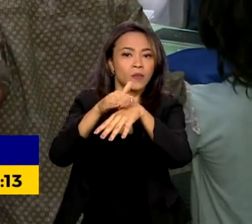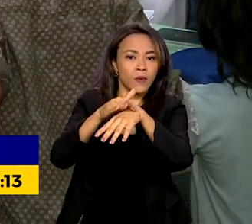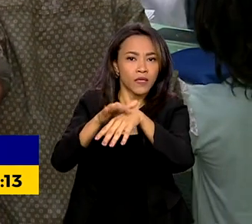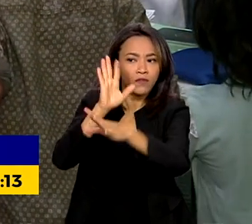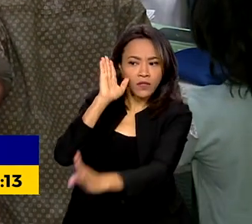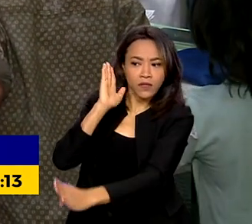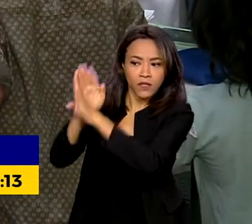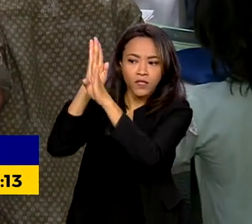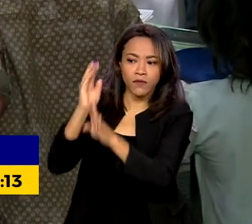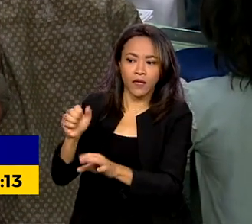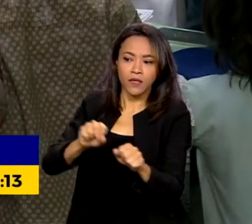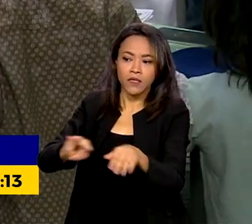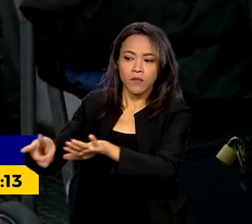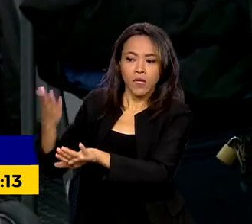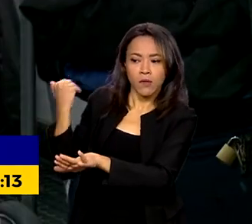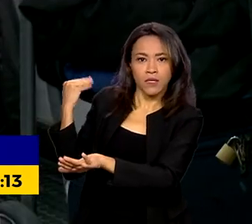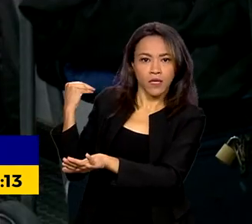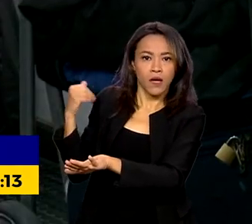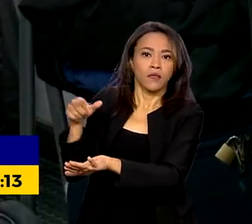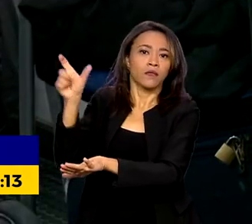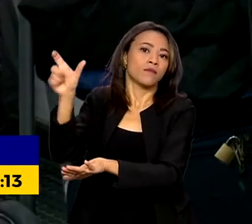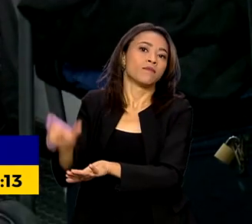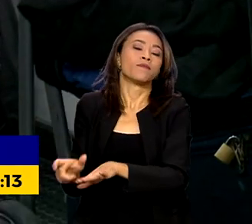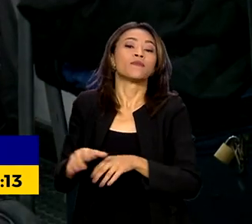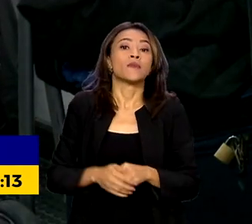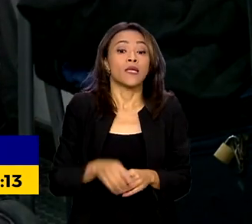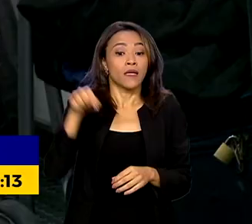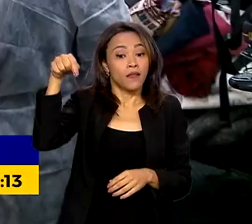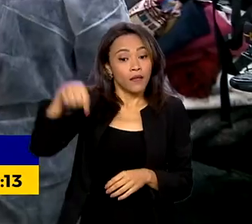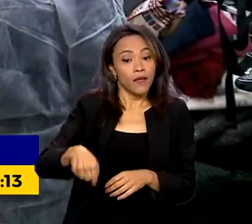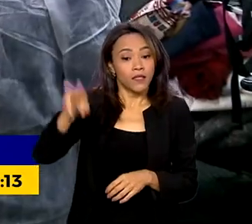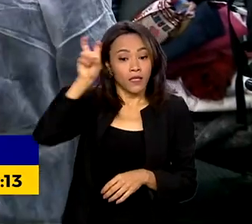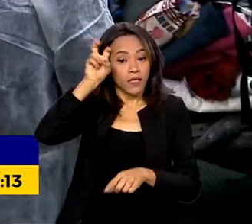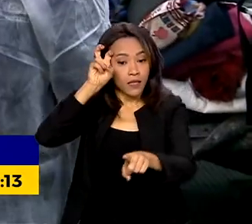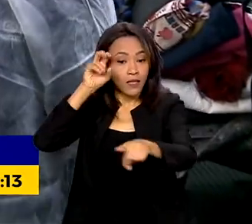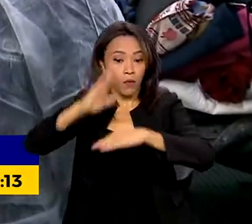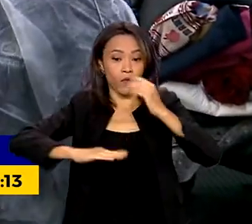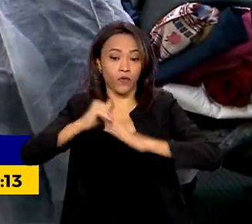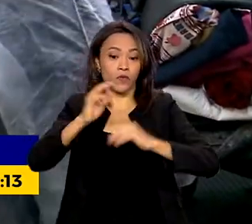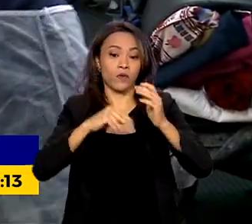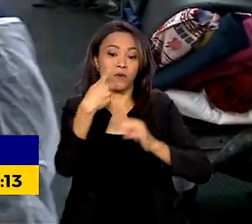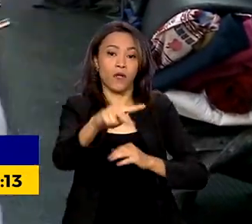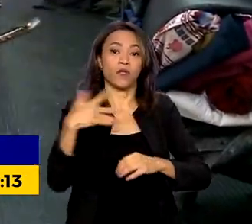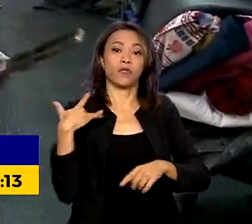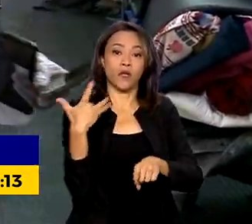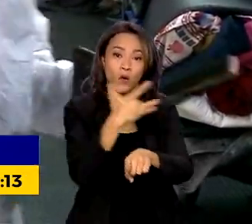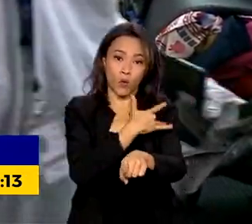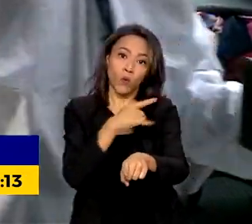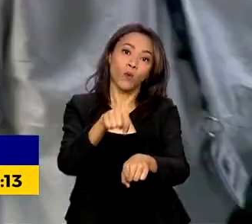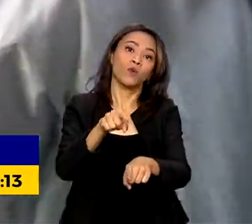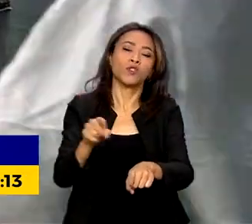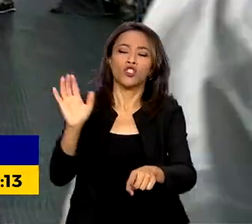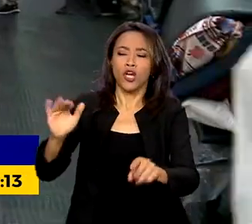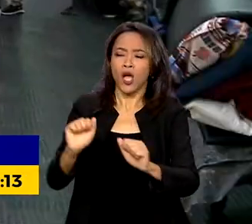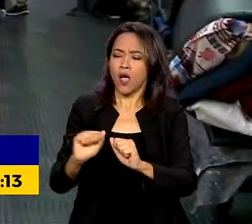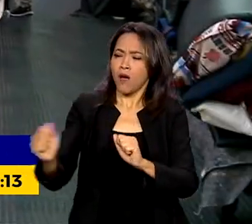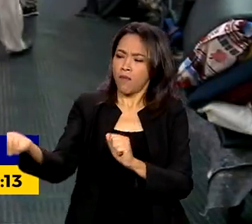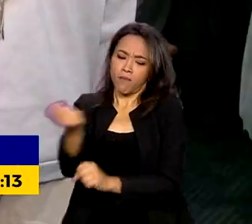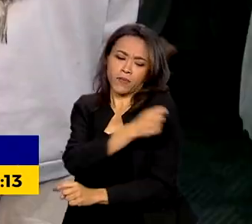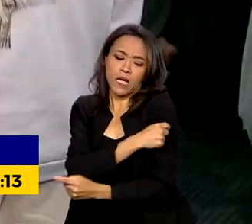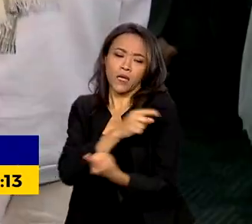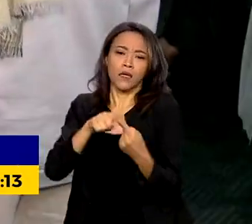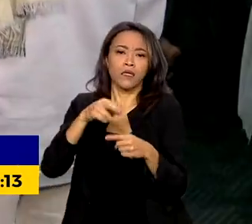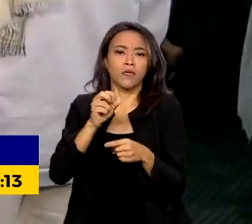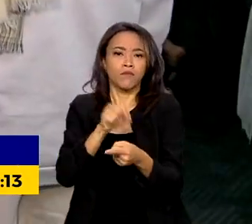na semana passada por voluntários. E nesta quinta-feira, profissionais municipais de saúde promoveram a vacinação contra